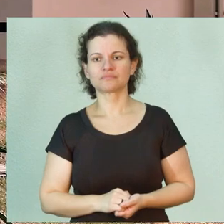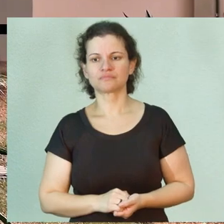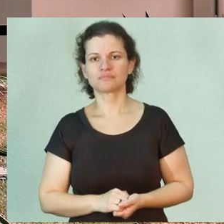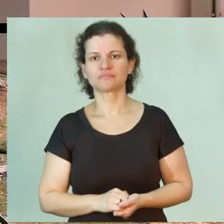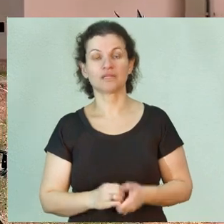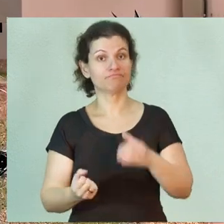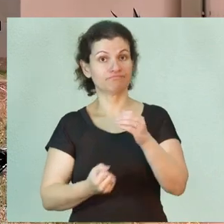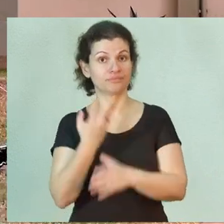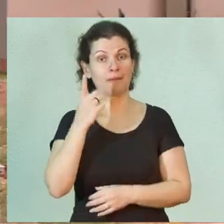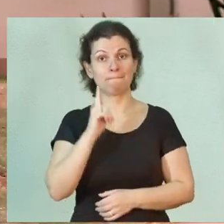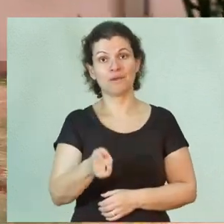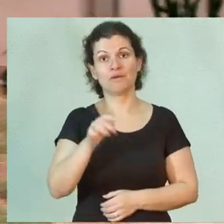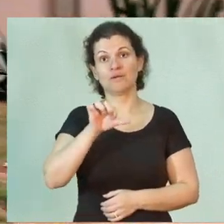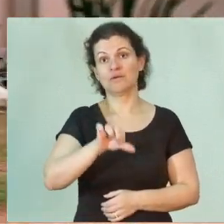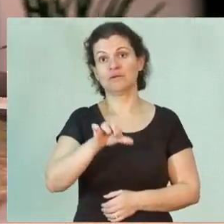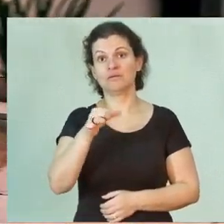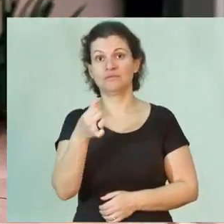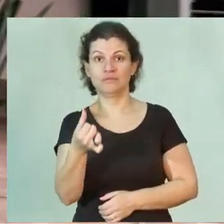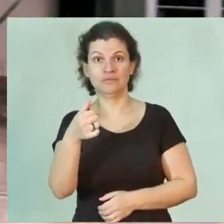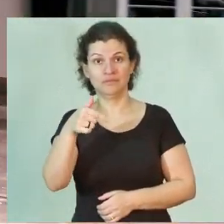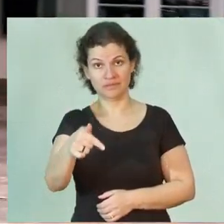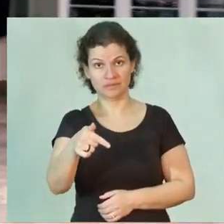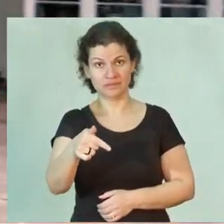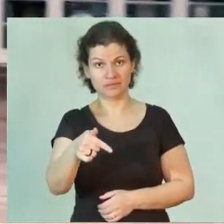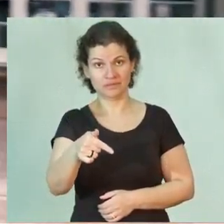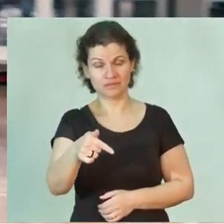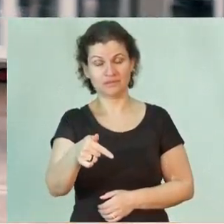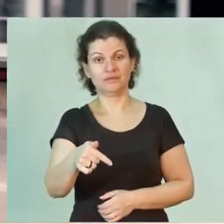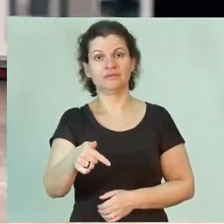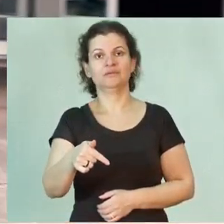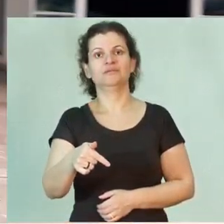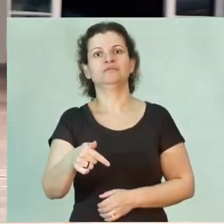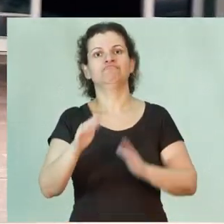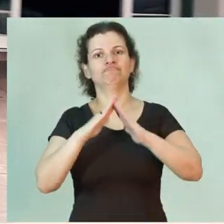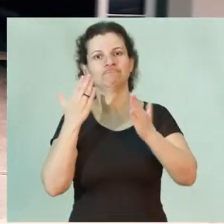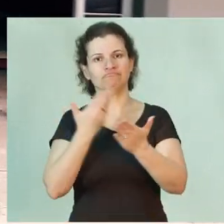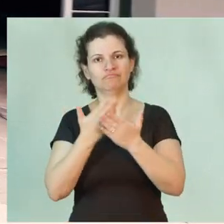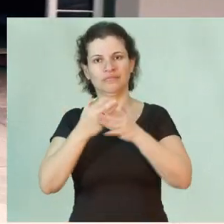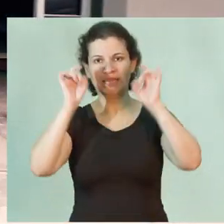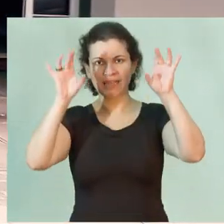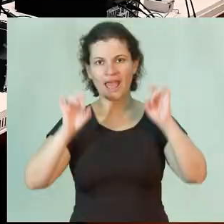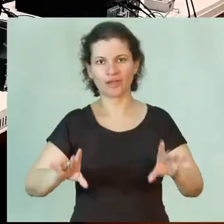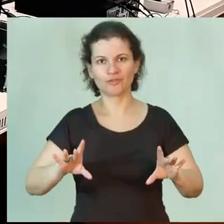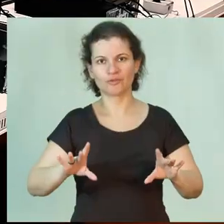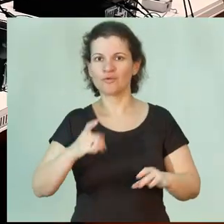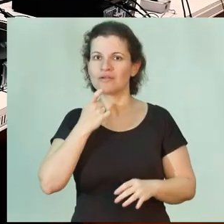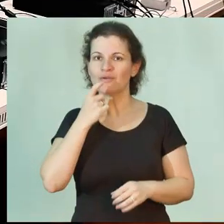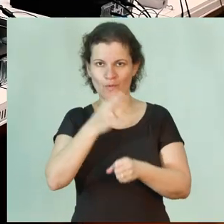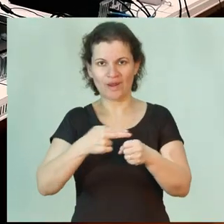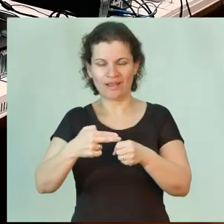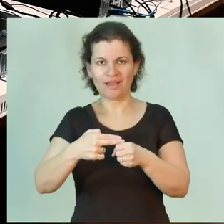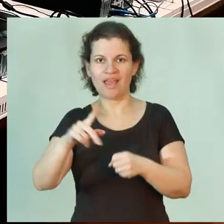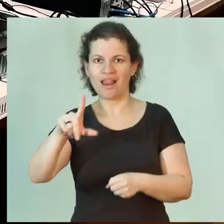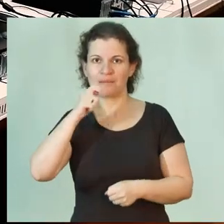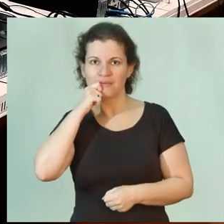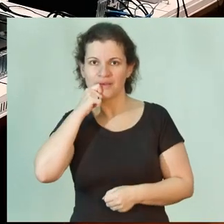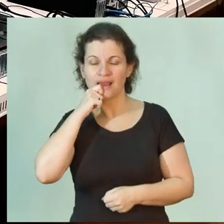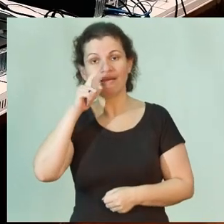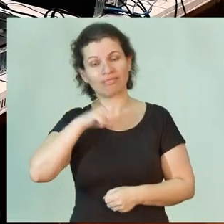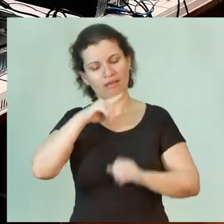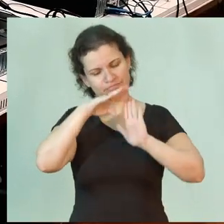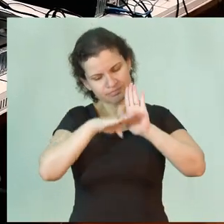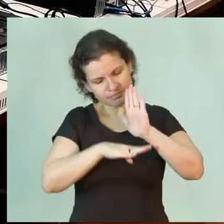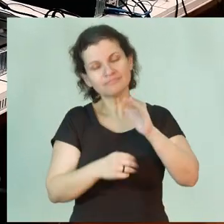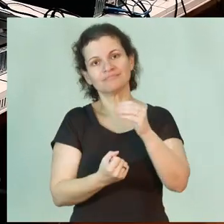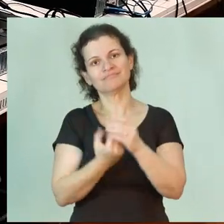Fundado em 1967, o Colégio Técnico da Unicamp em Limeira, ele é parte do plano